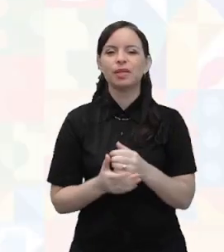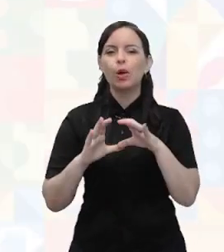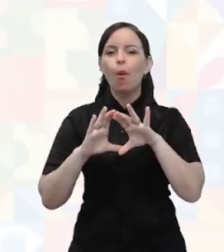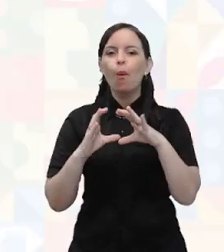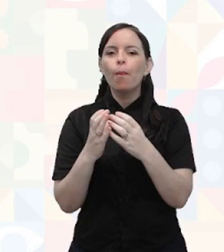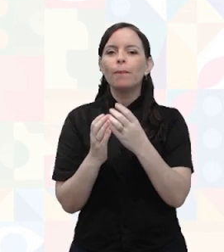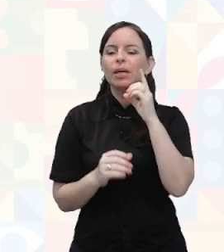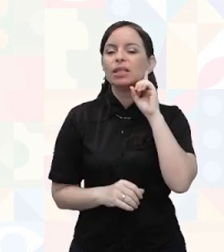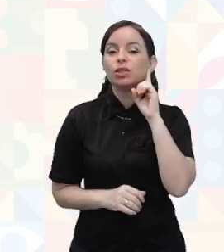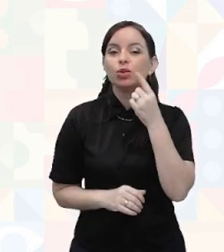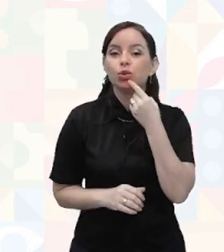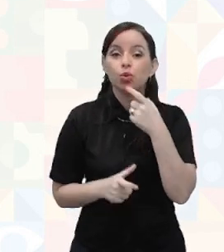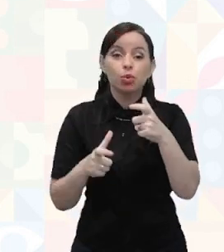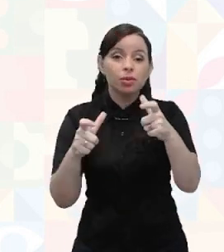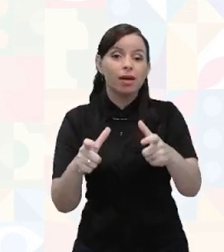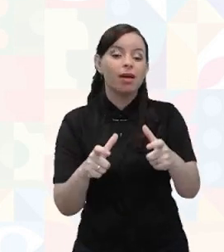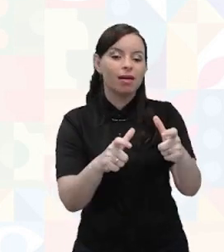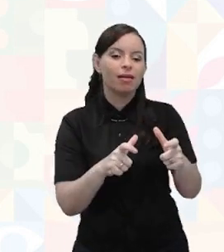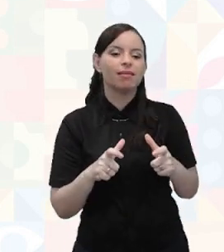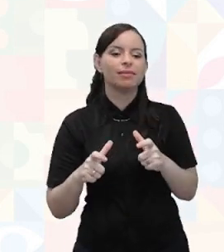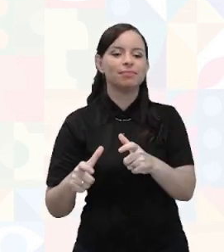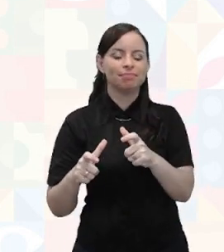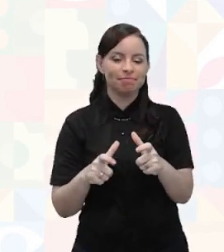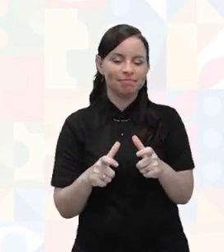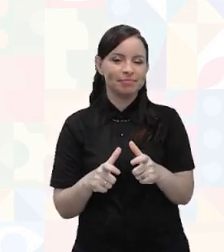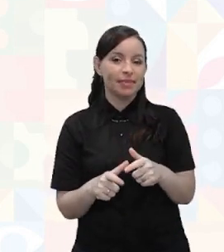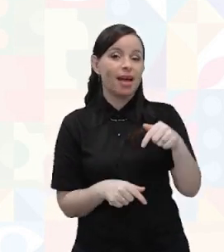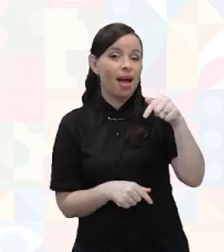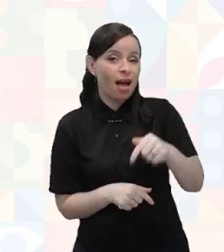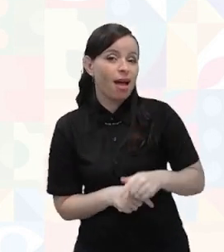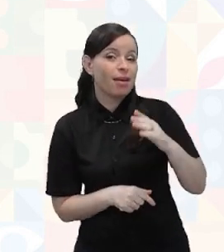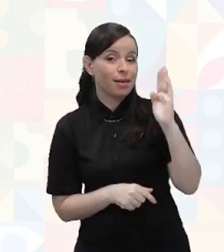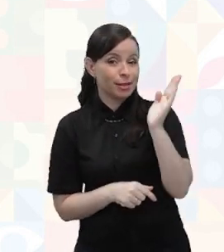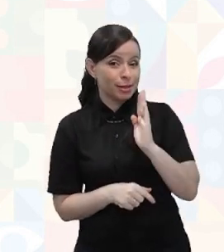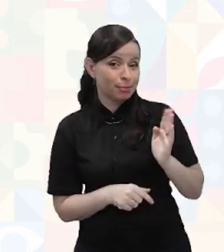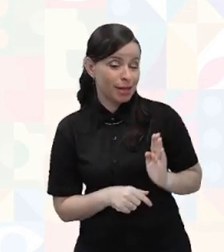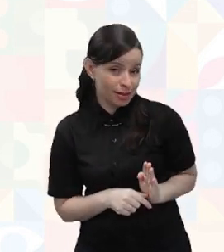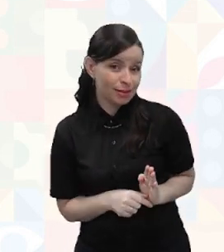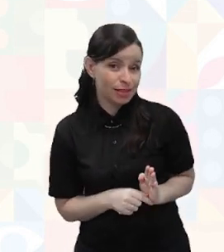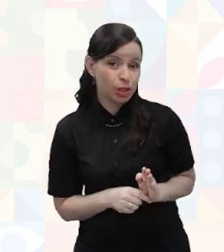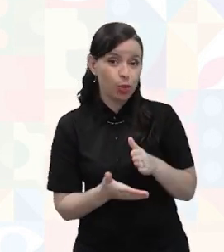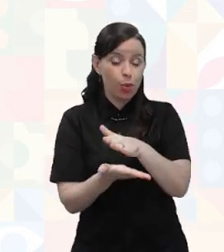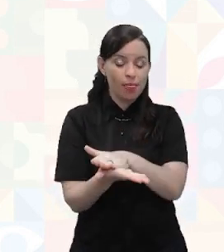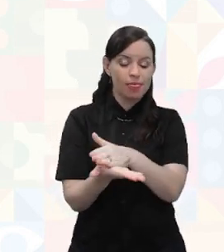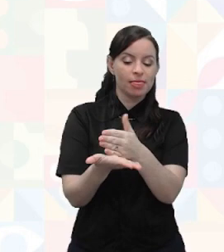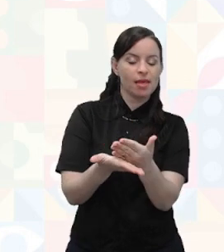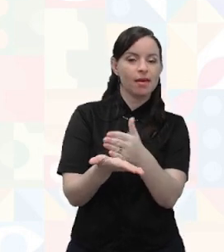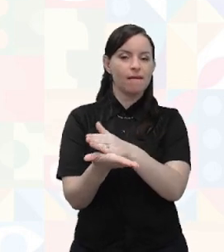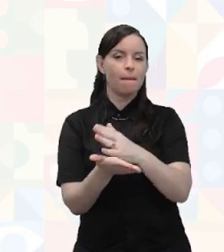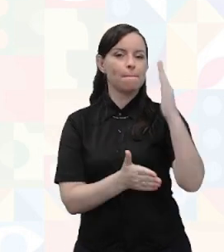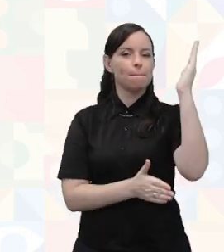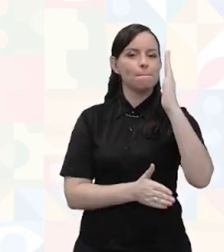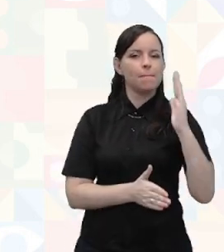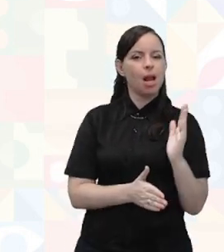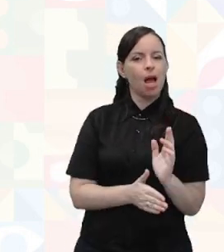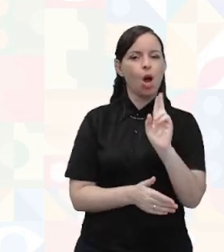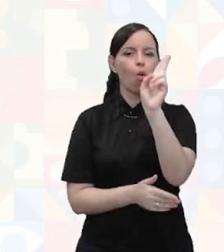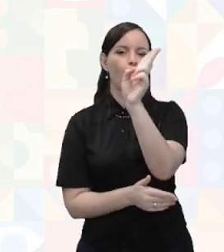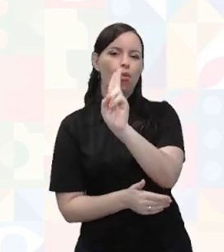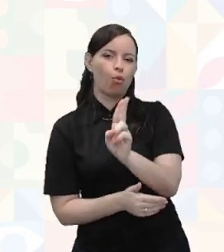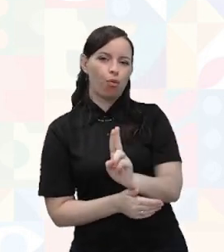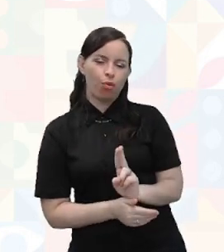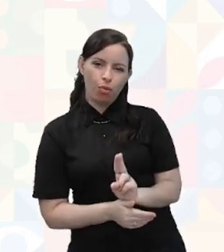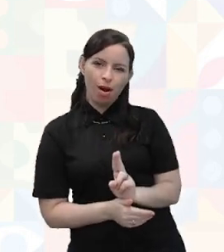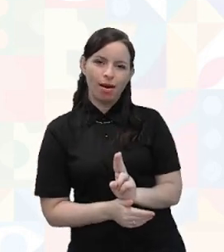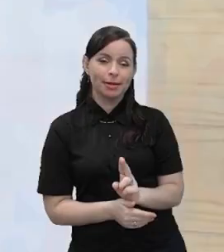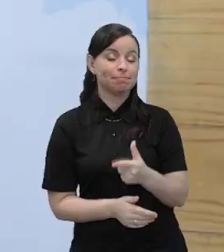surdas situadas em Santana do Livramento, aqui no Brasil, e de Rivera, no Uruguai. Ali tem, na divisa, duas